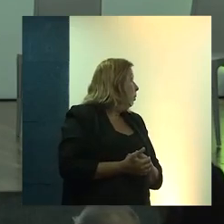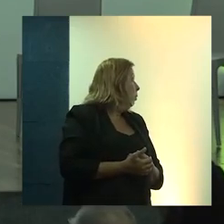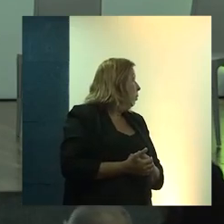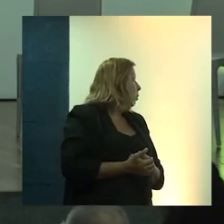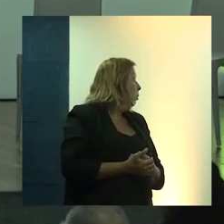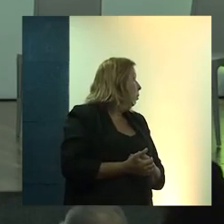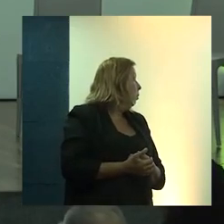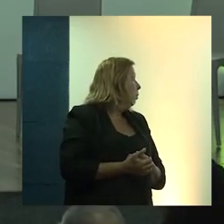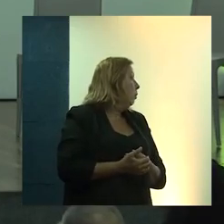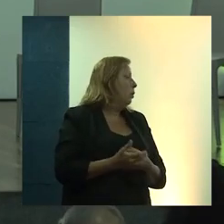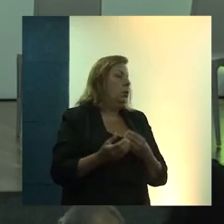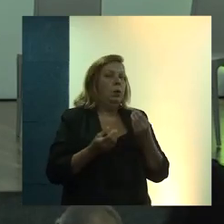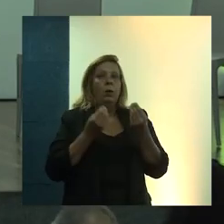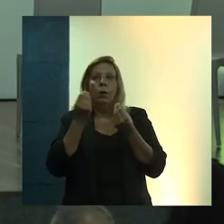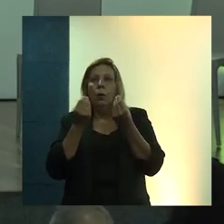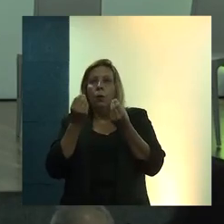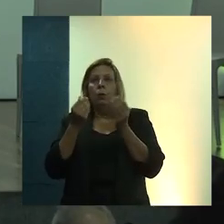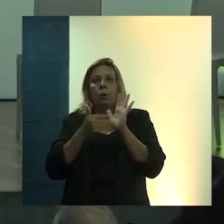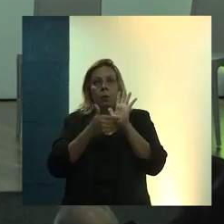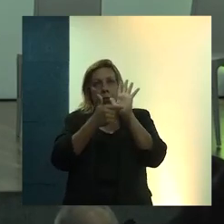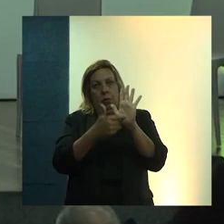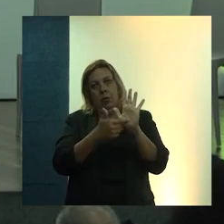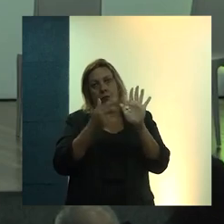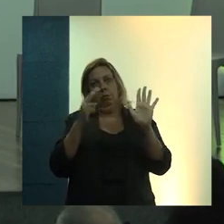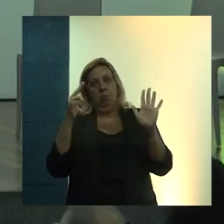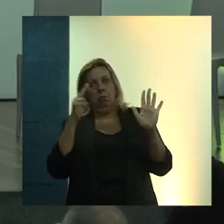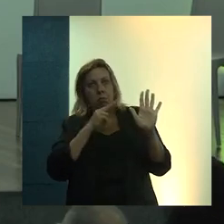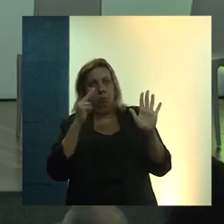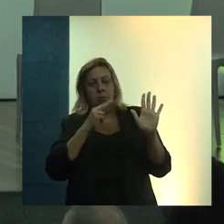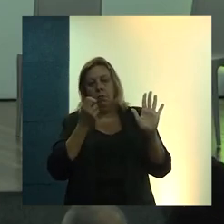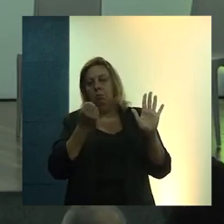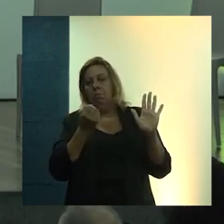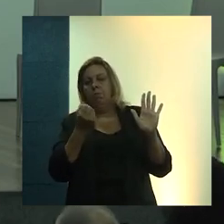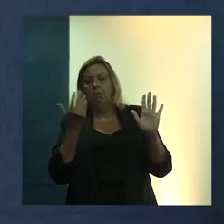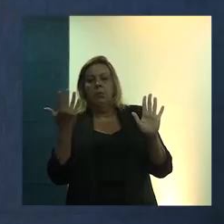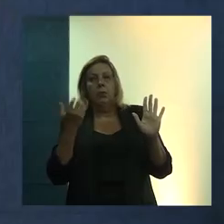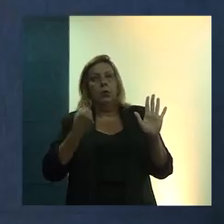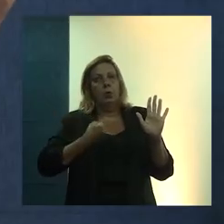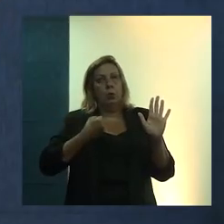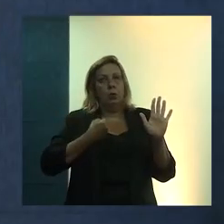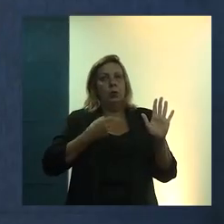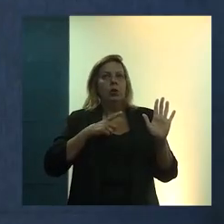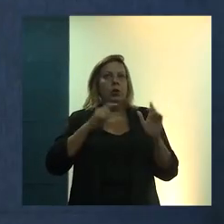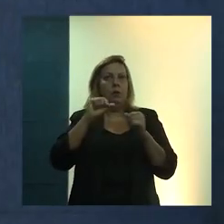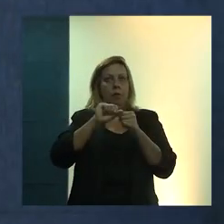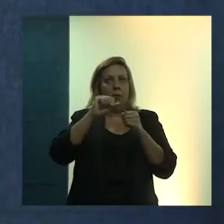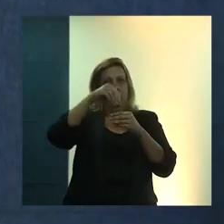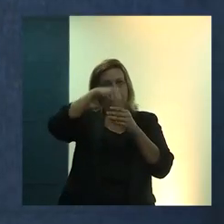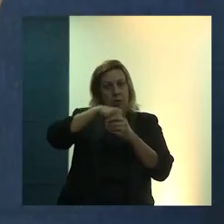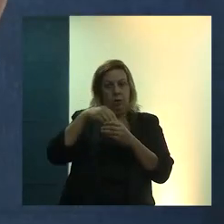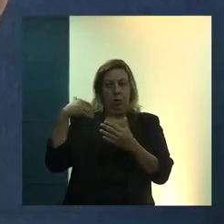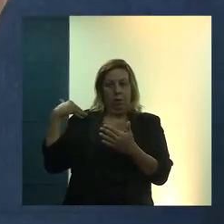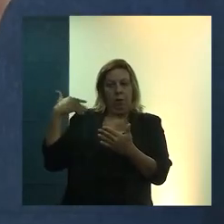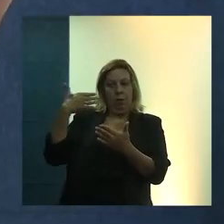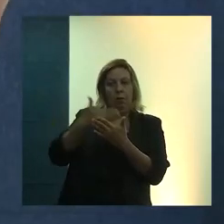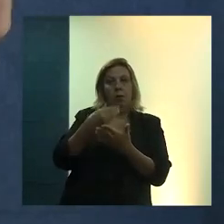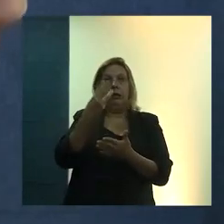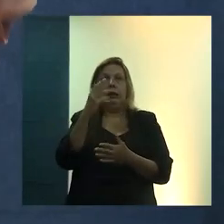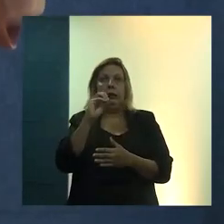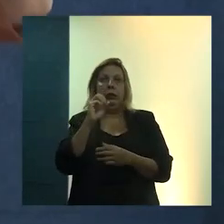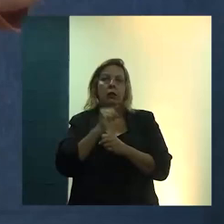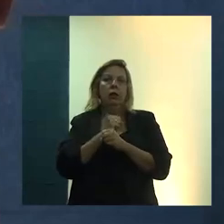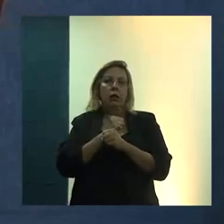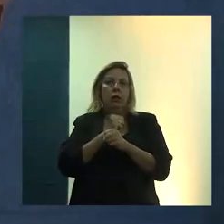que o laboratório, como ele atua, e em números, mais ou menos, o que nós temos feito nesses últimos 30 anos,